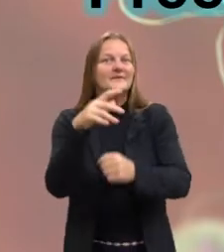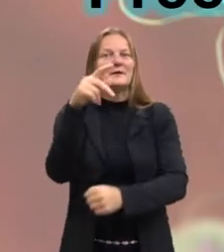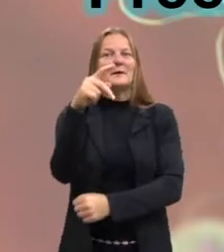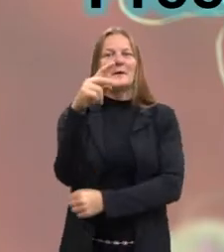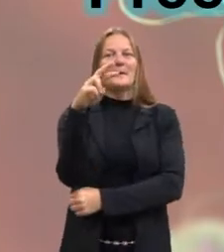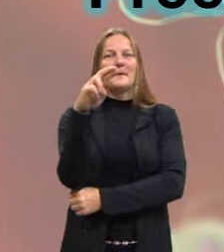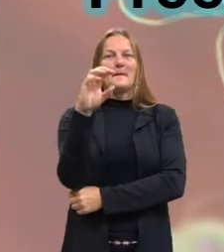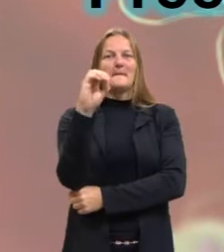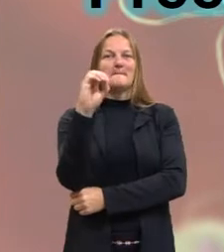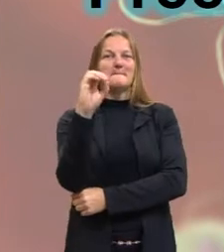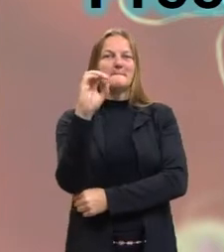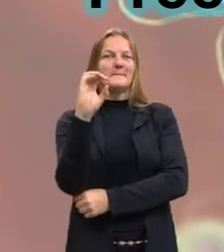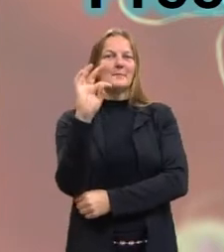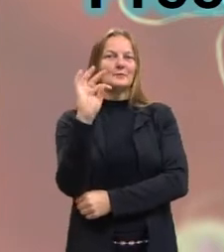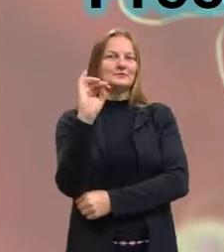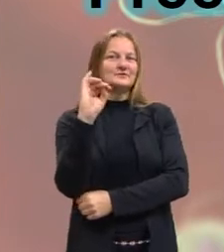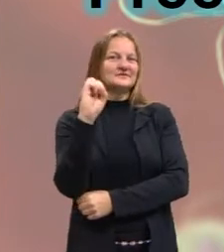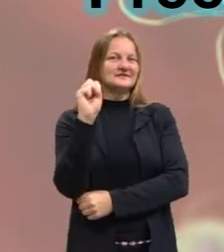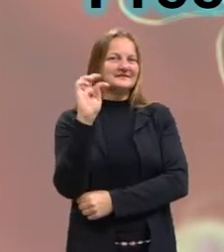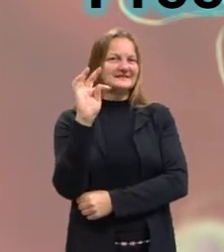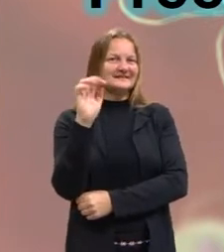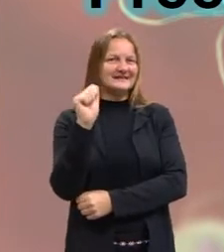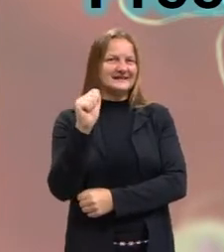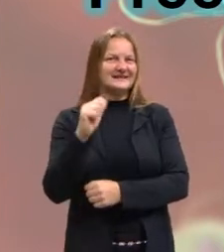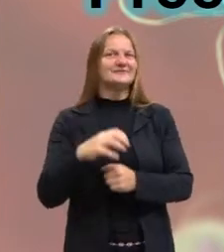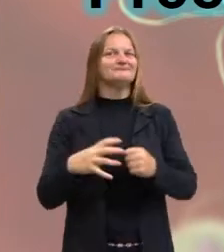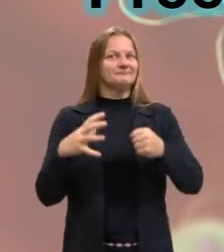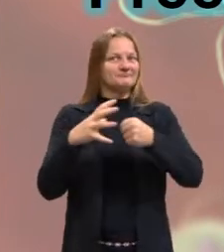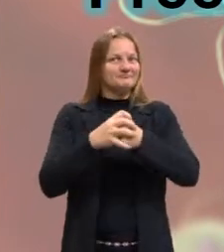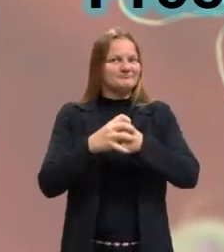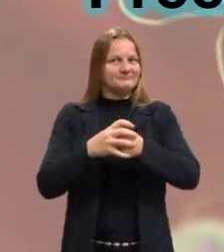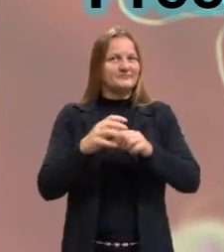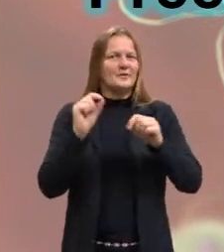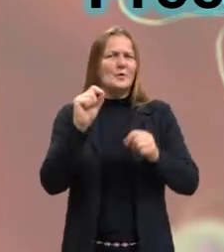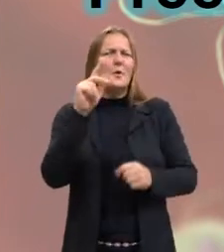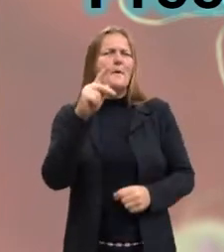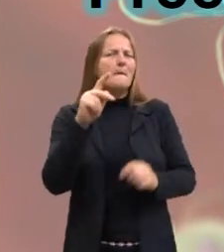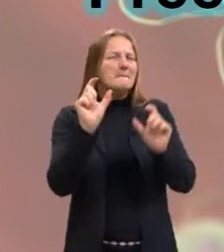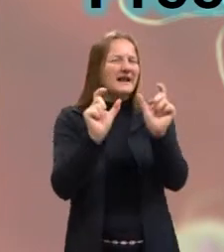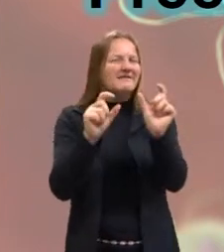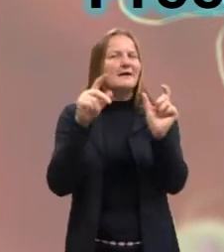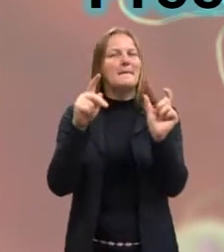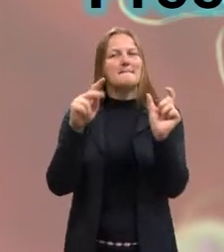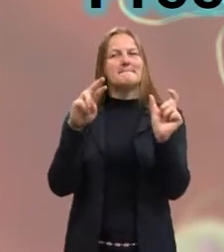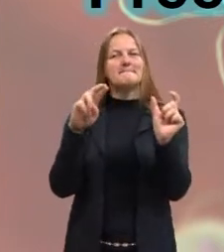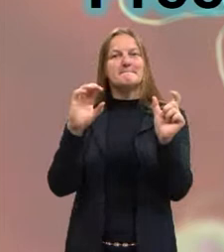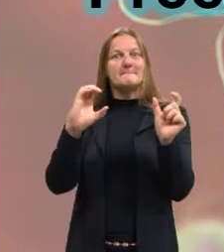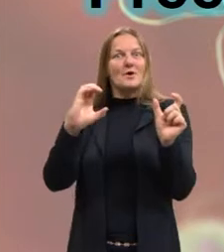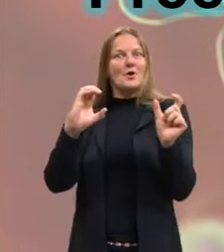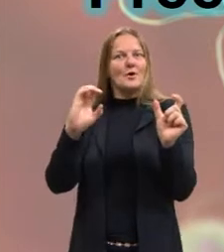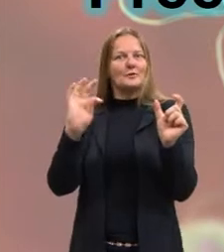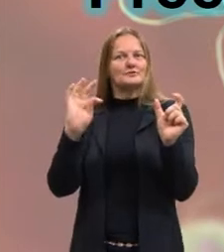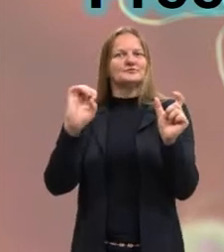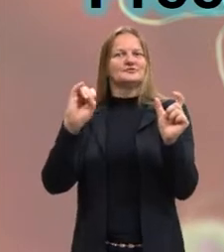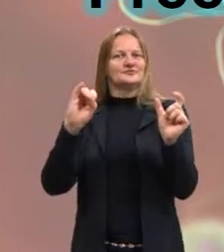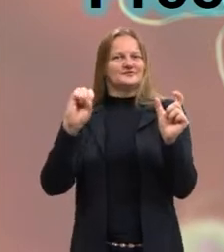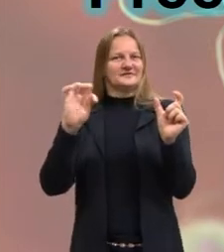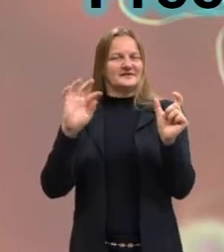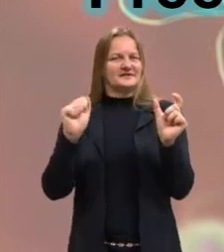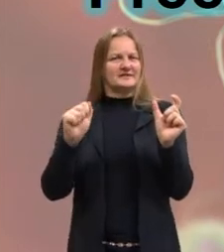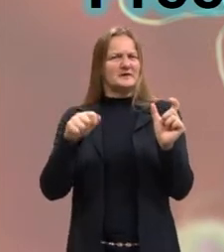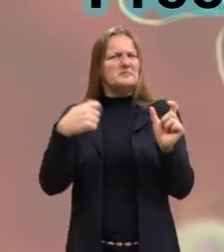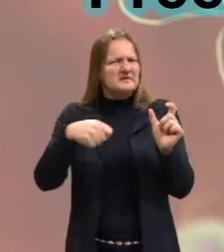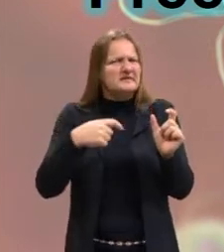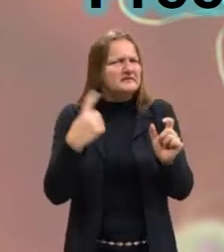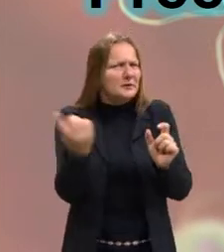Bom, a questão de hoje é, Protoctistas, precisamos deles para sobreviver?